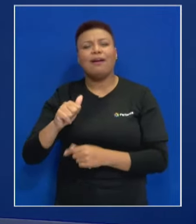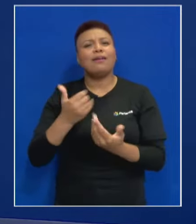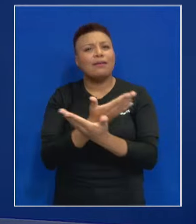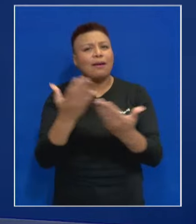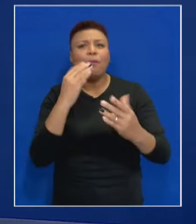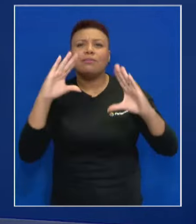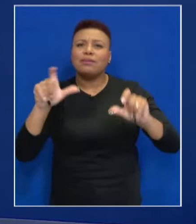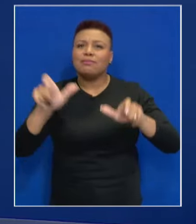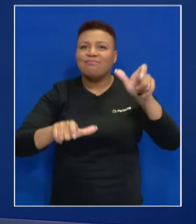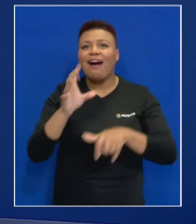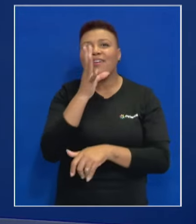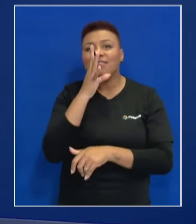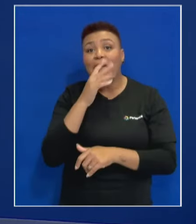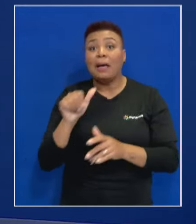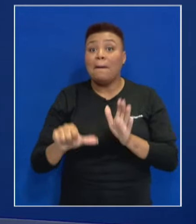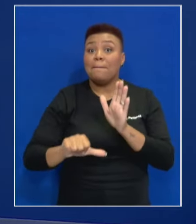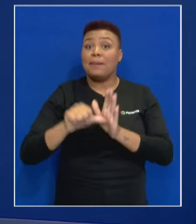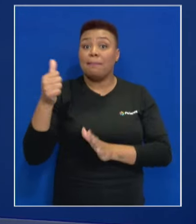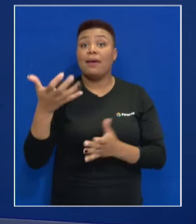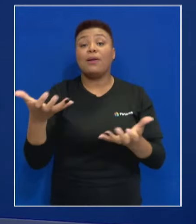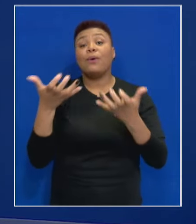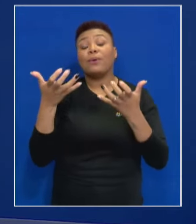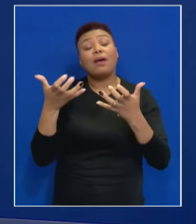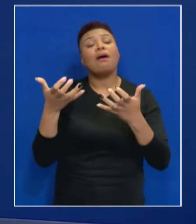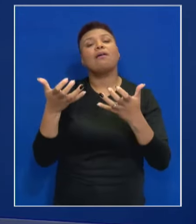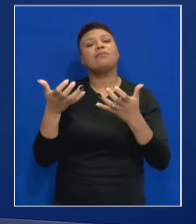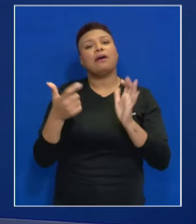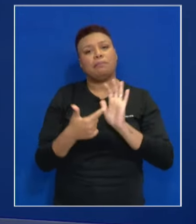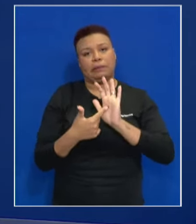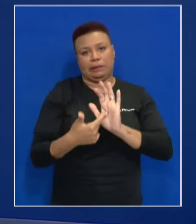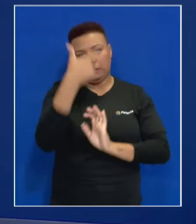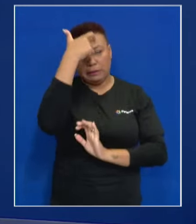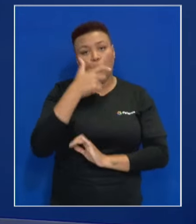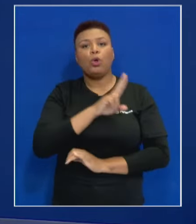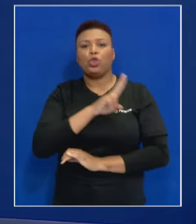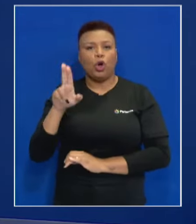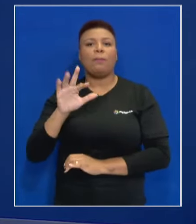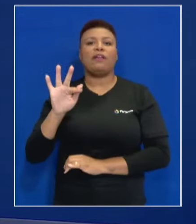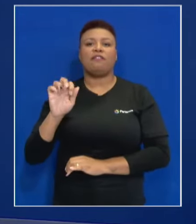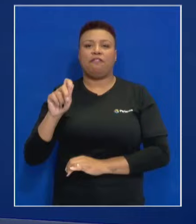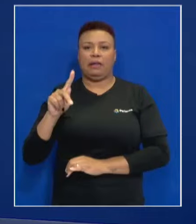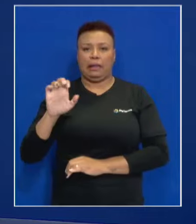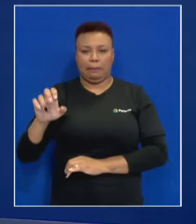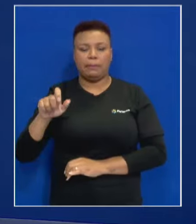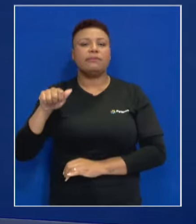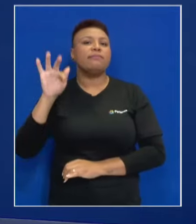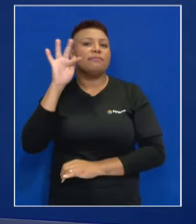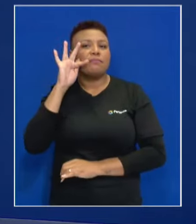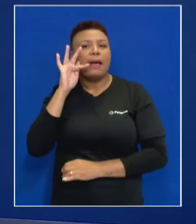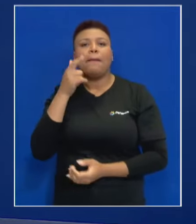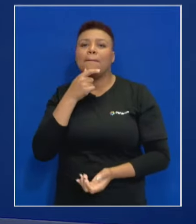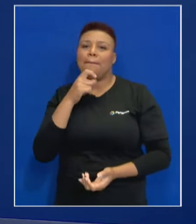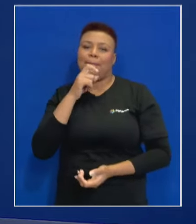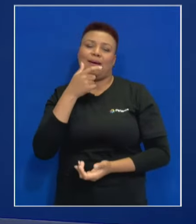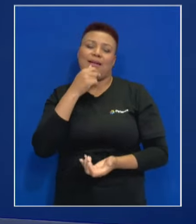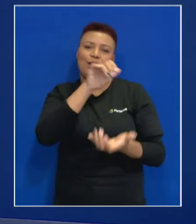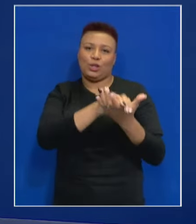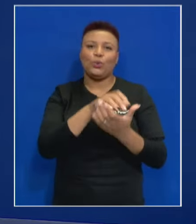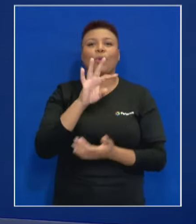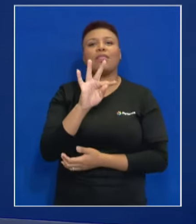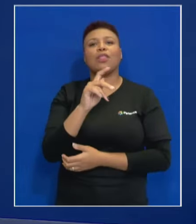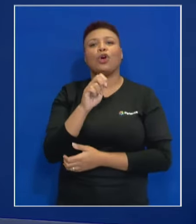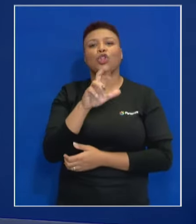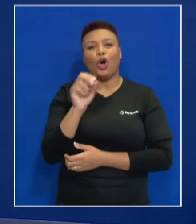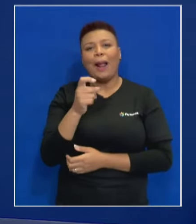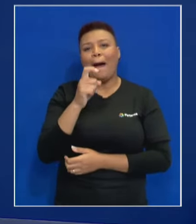todos que nos acompanham. Primeiro de tudo, quero poder me apresentar aqui. sou Felipe Camosato, sou marido da Teodora, pai da Lina,